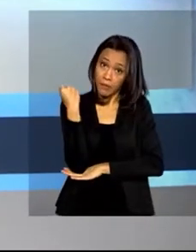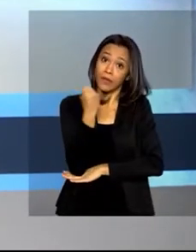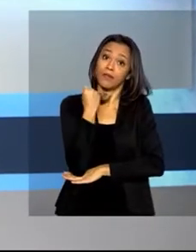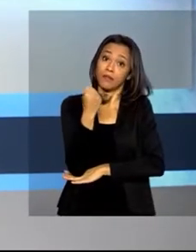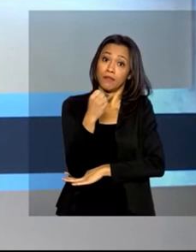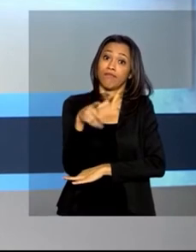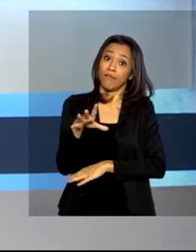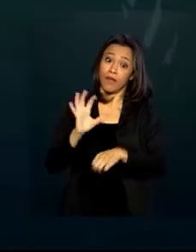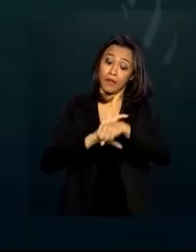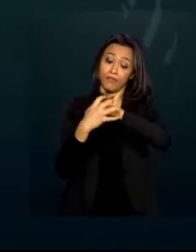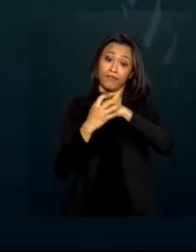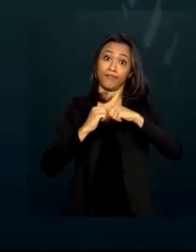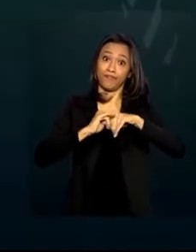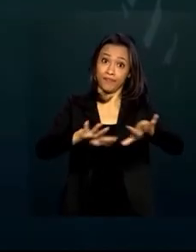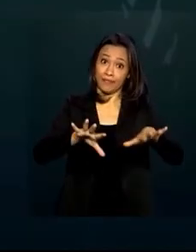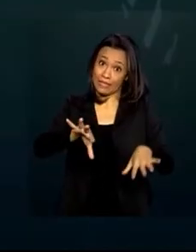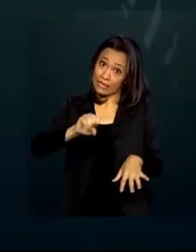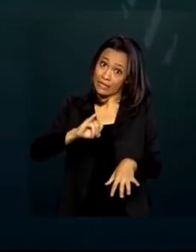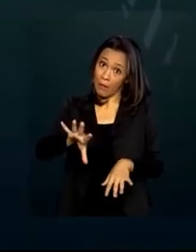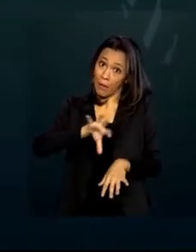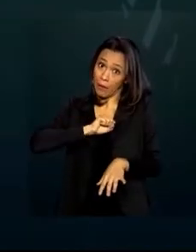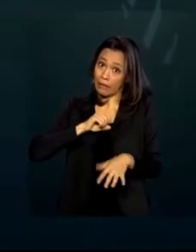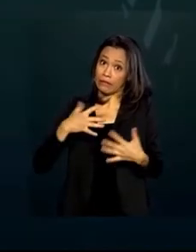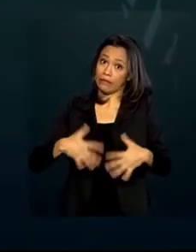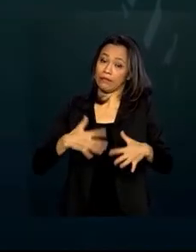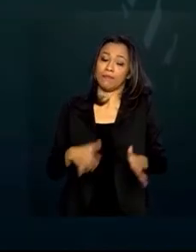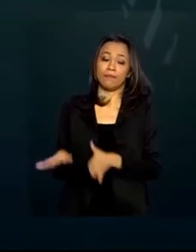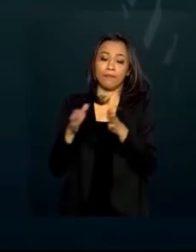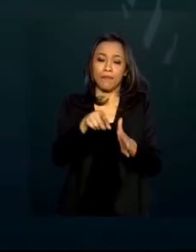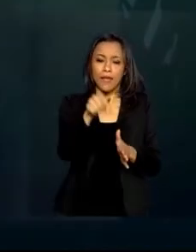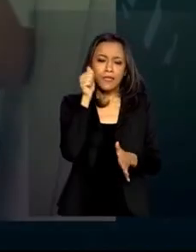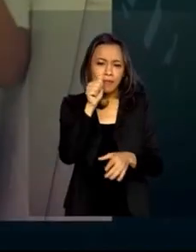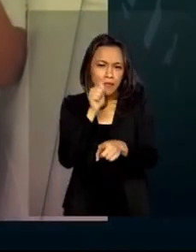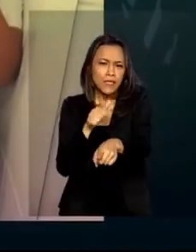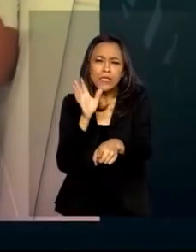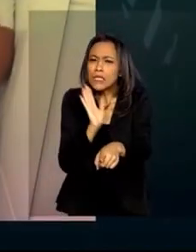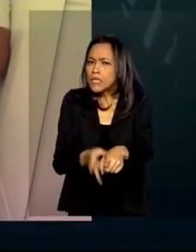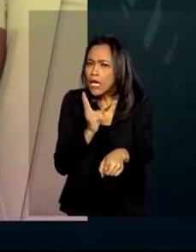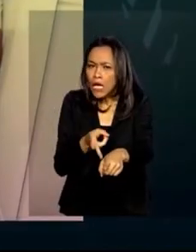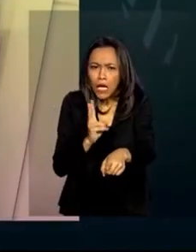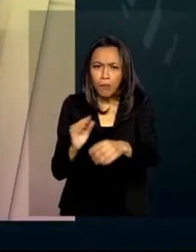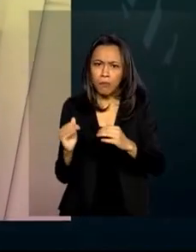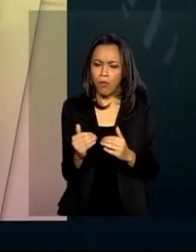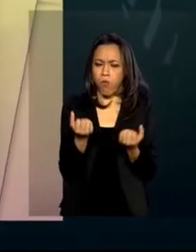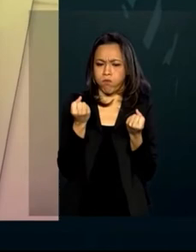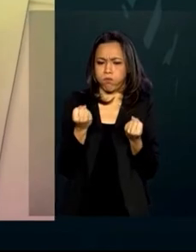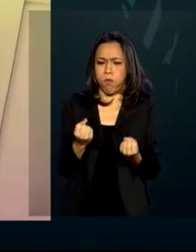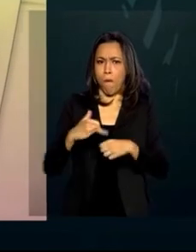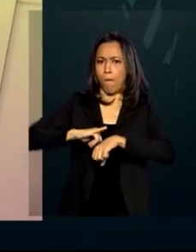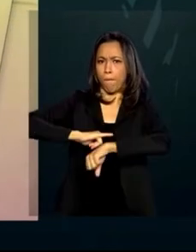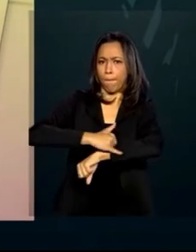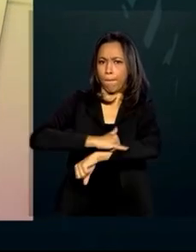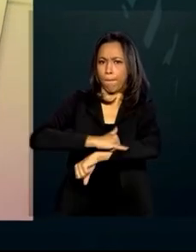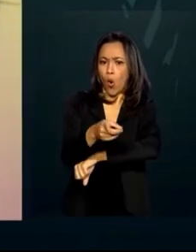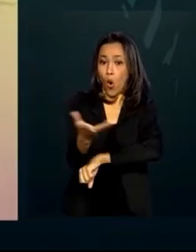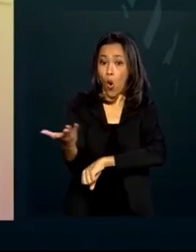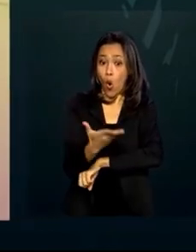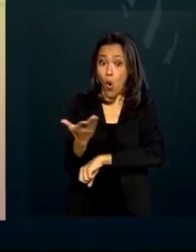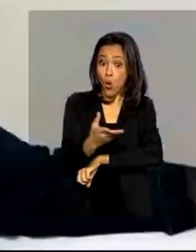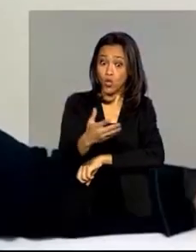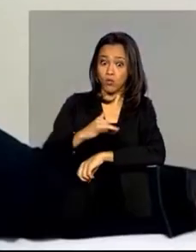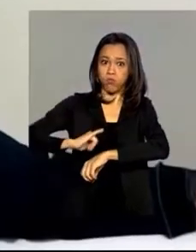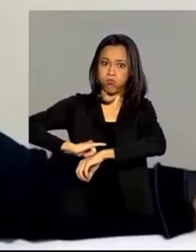-19. Karina sempre esteve acima do peso. Hoje, aos 17 anos, tem obesidade